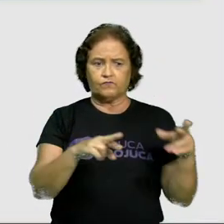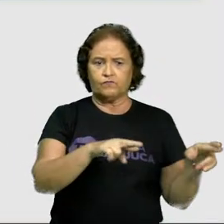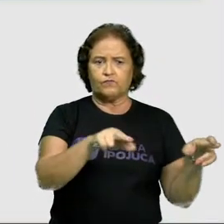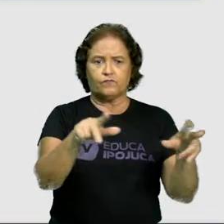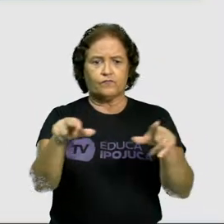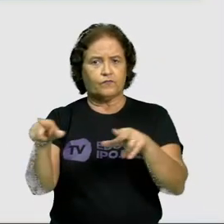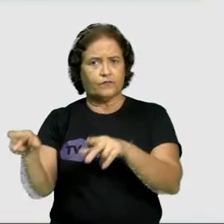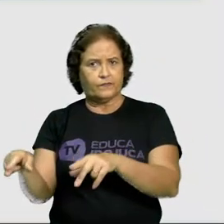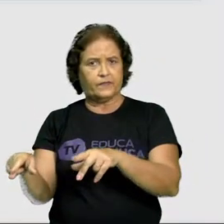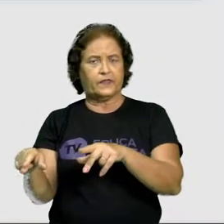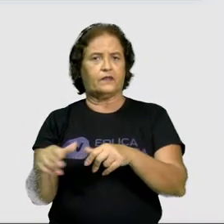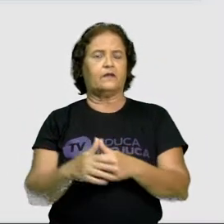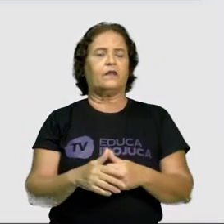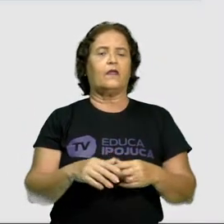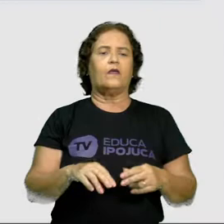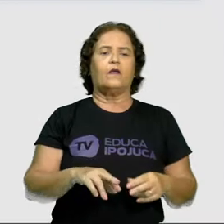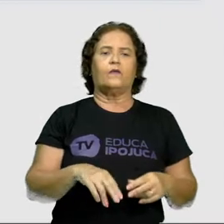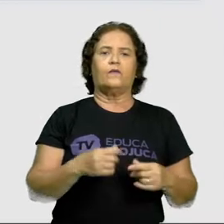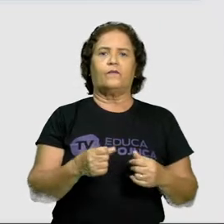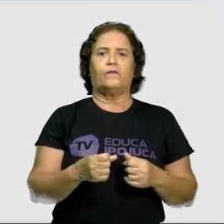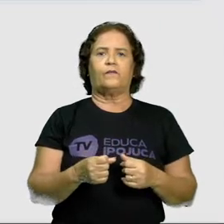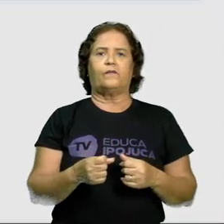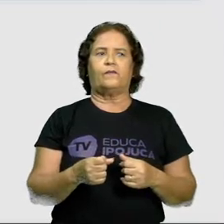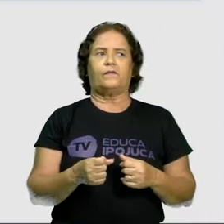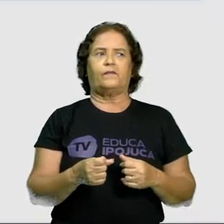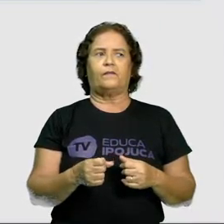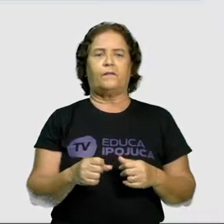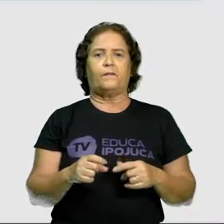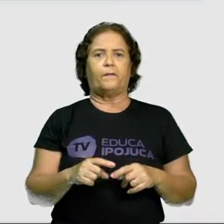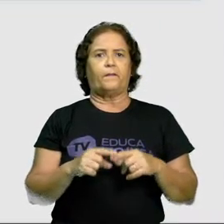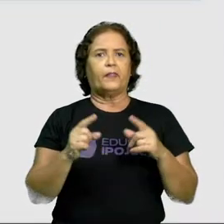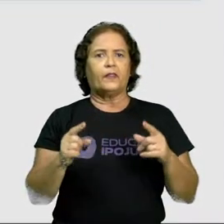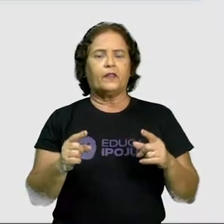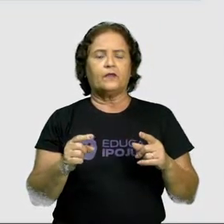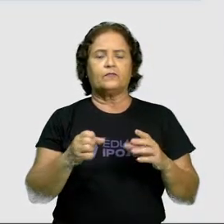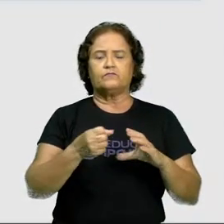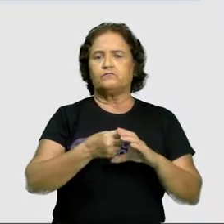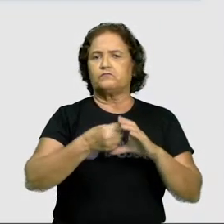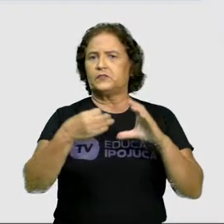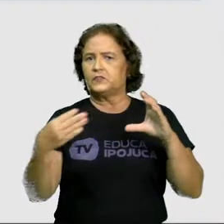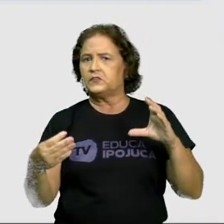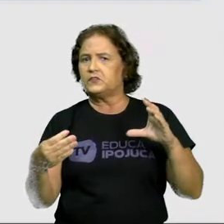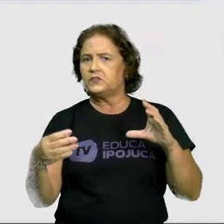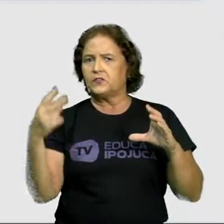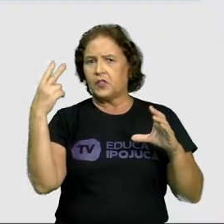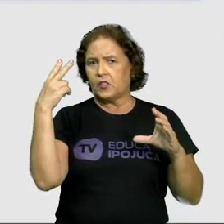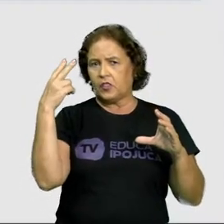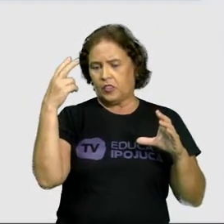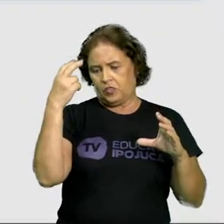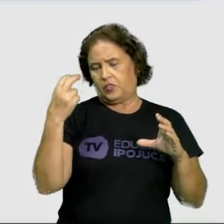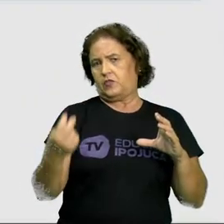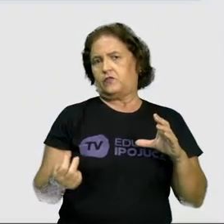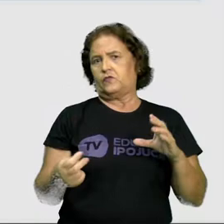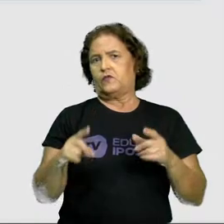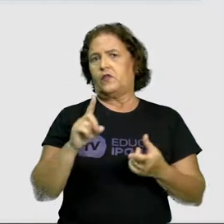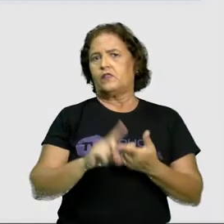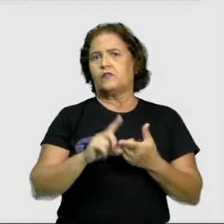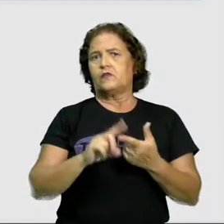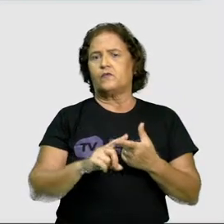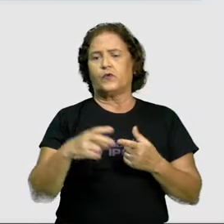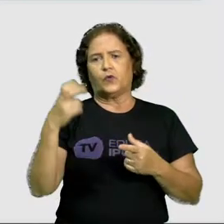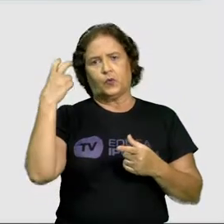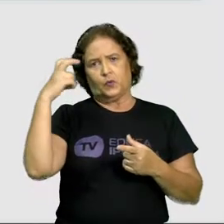certeza, né? Elas são diferentes por suas características naturais e também culturais.